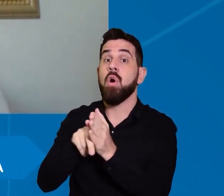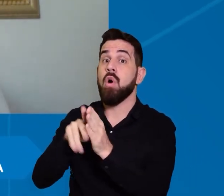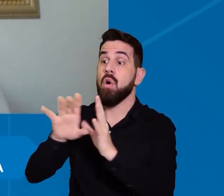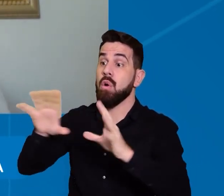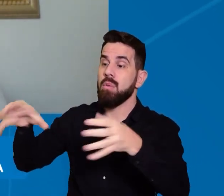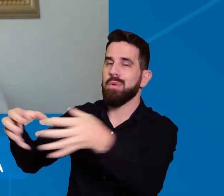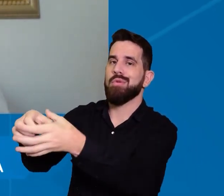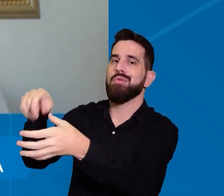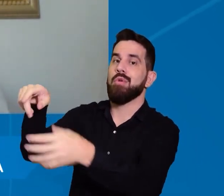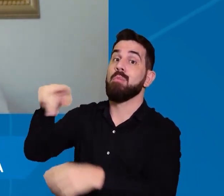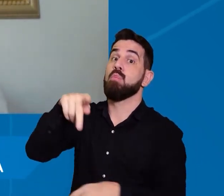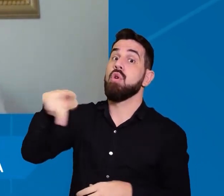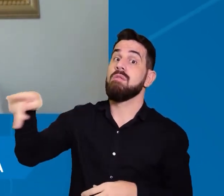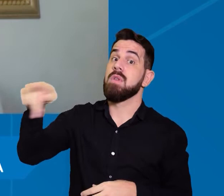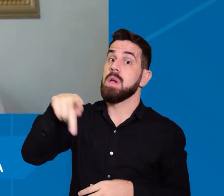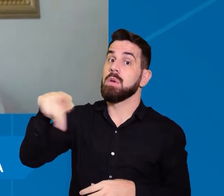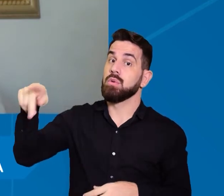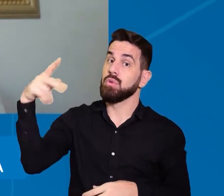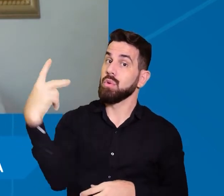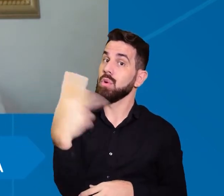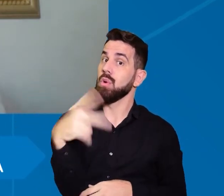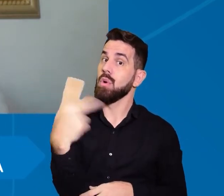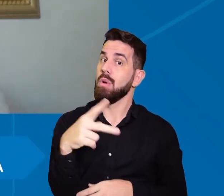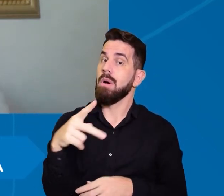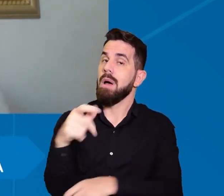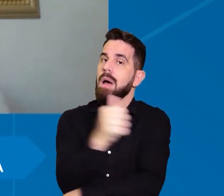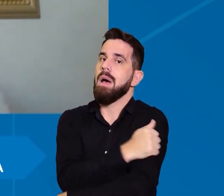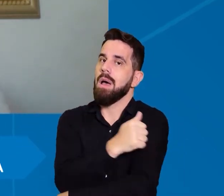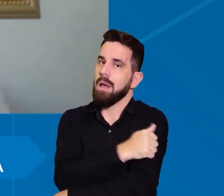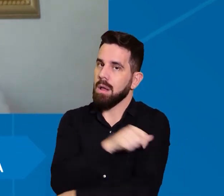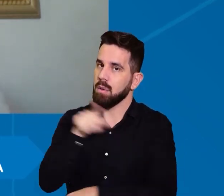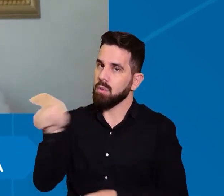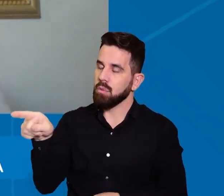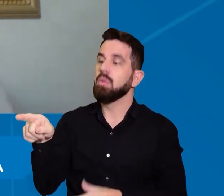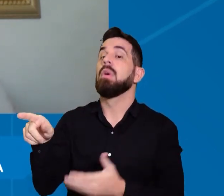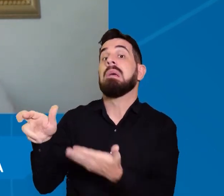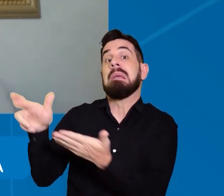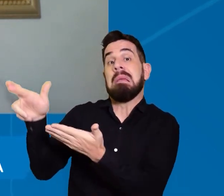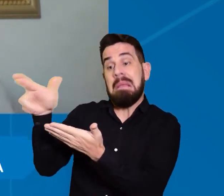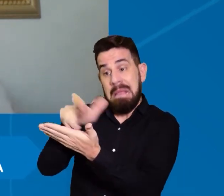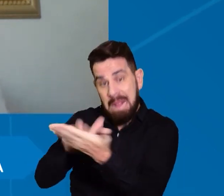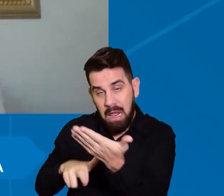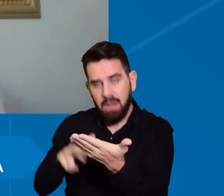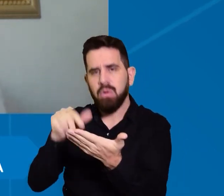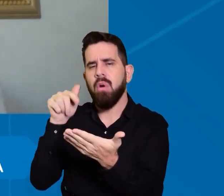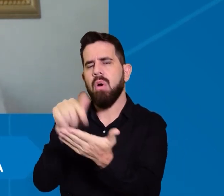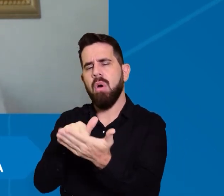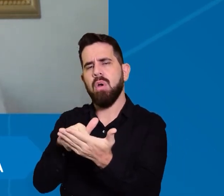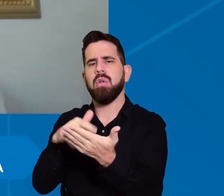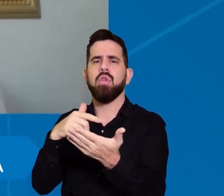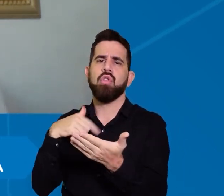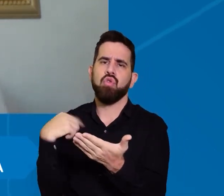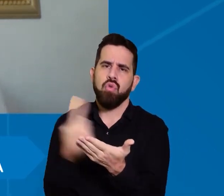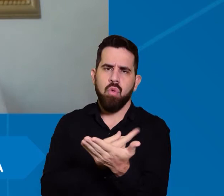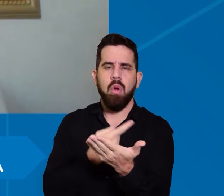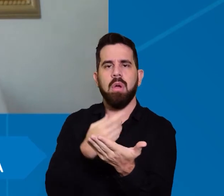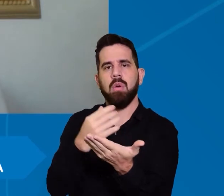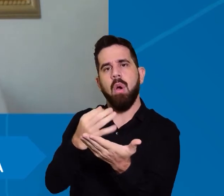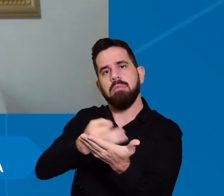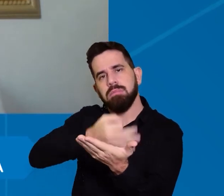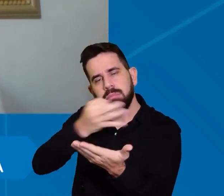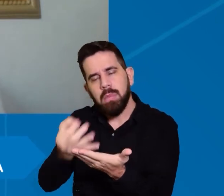E nesse relatório, então, a gente traz a abordagem que seria interessante